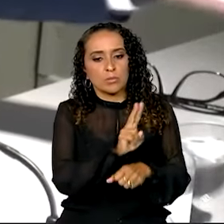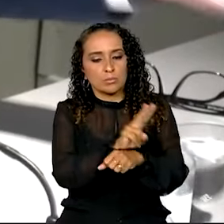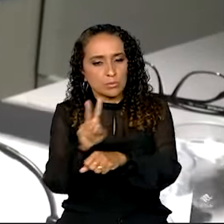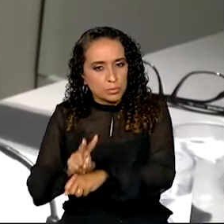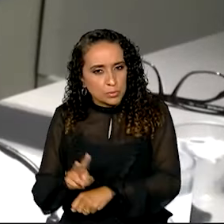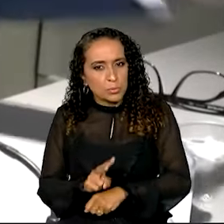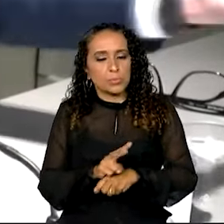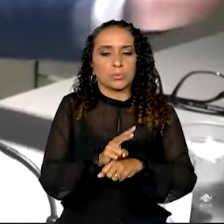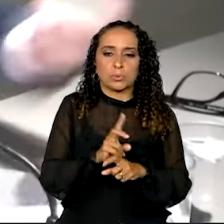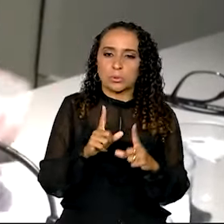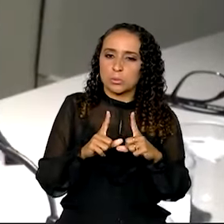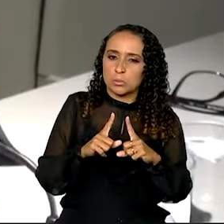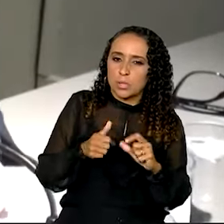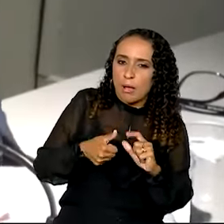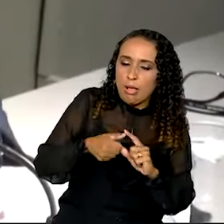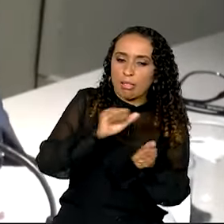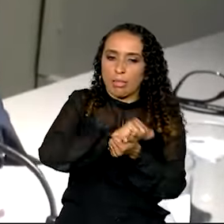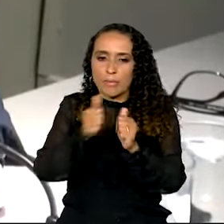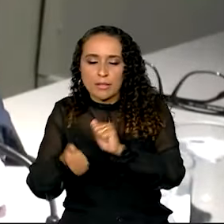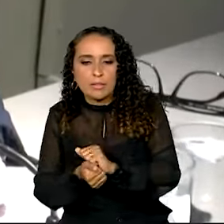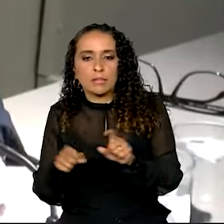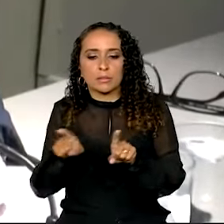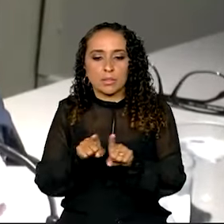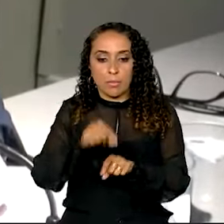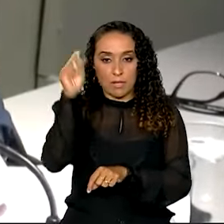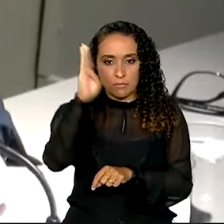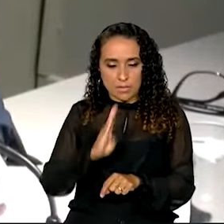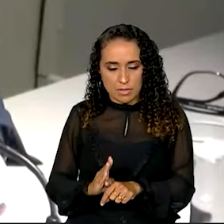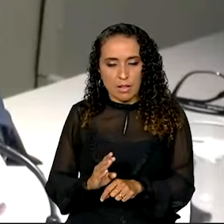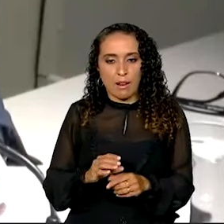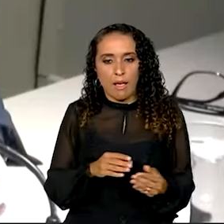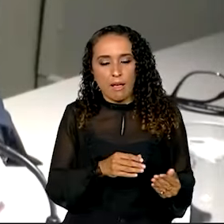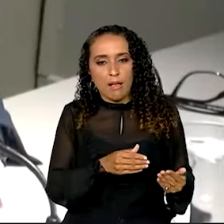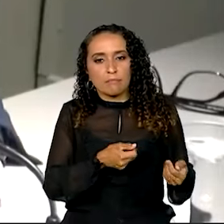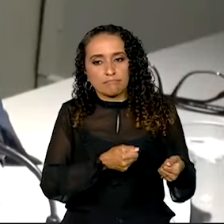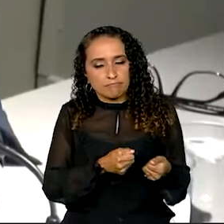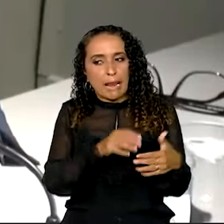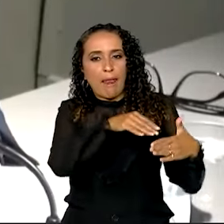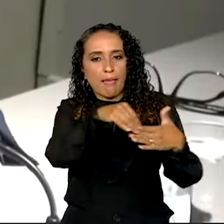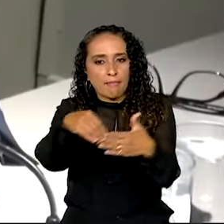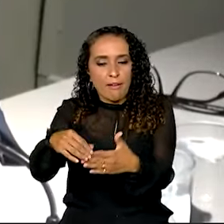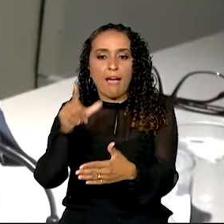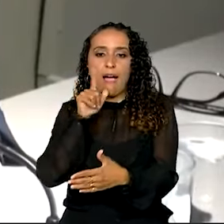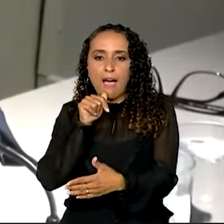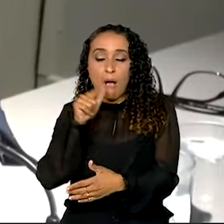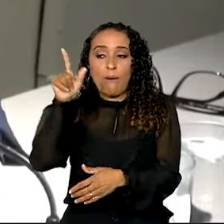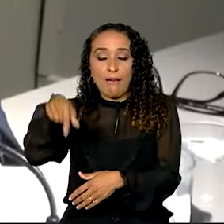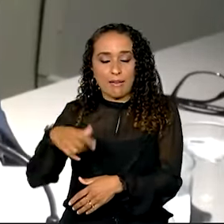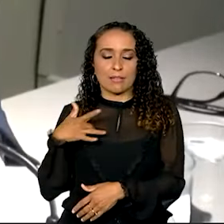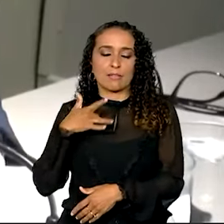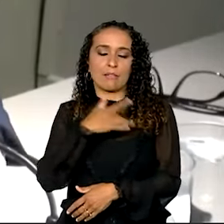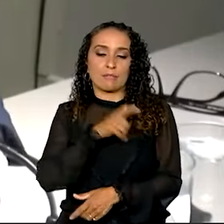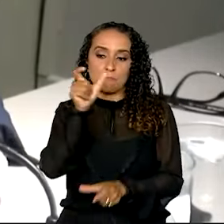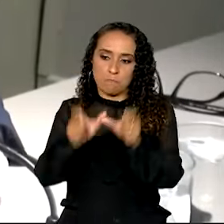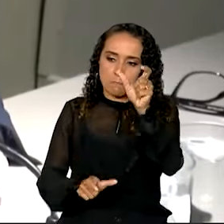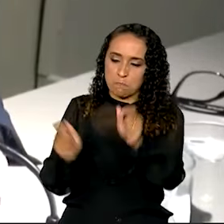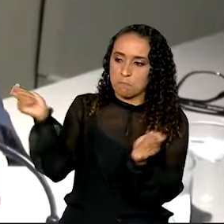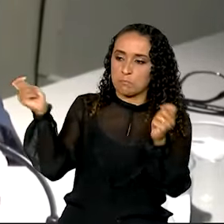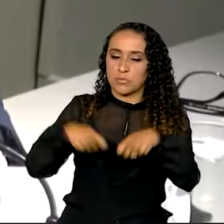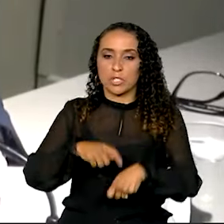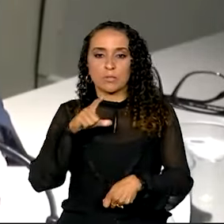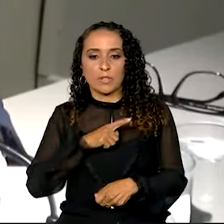nossa cidade, da adaptação delas, mas também não precisamos levar água, que água é saúde, para que as pessoas possam ter